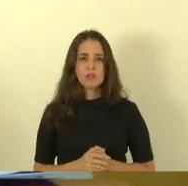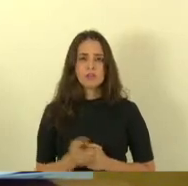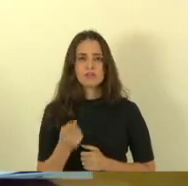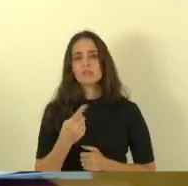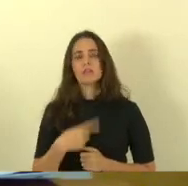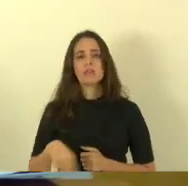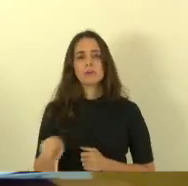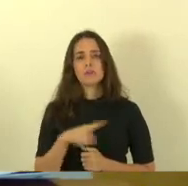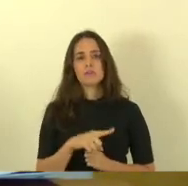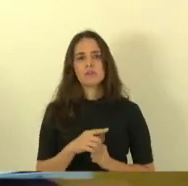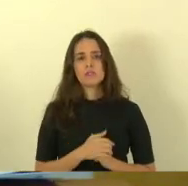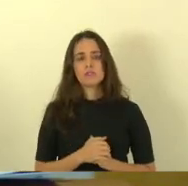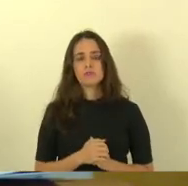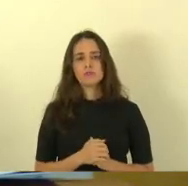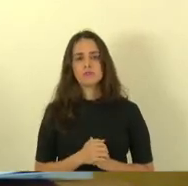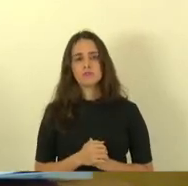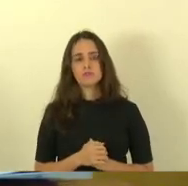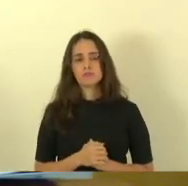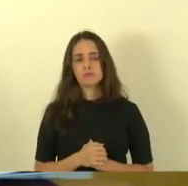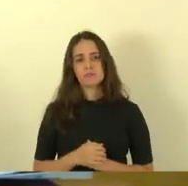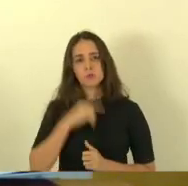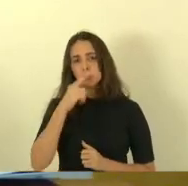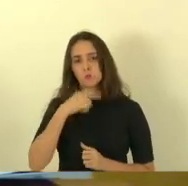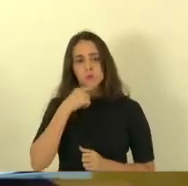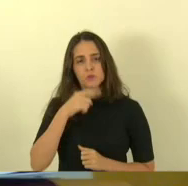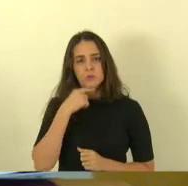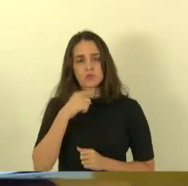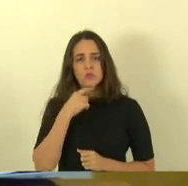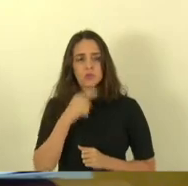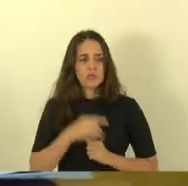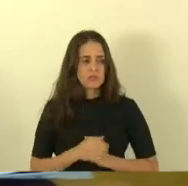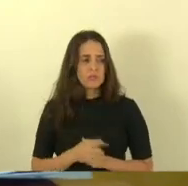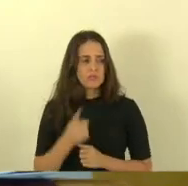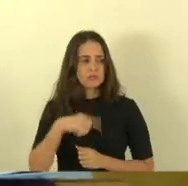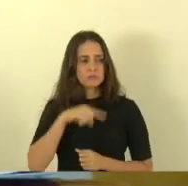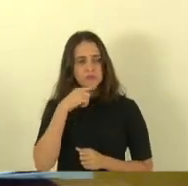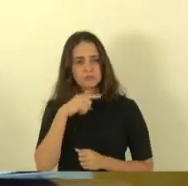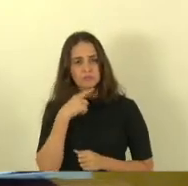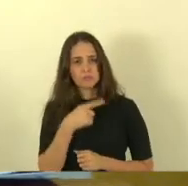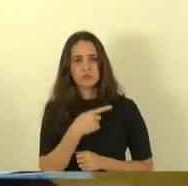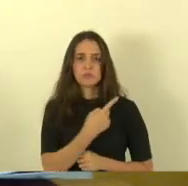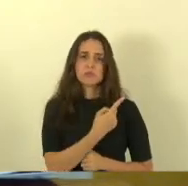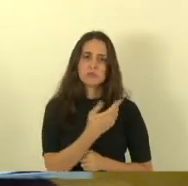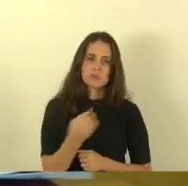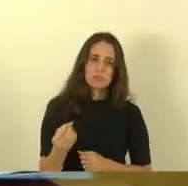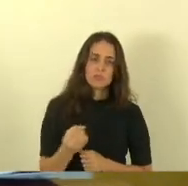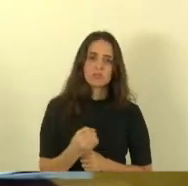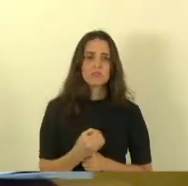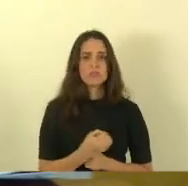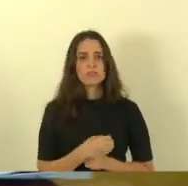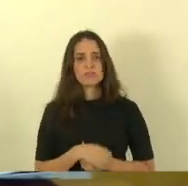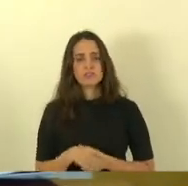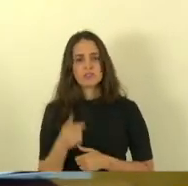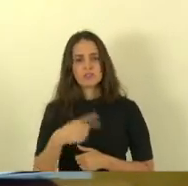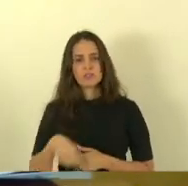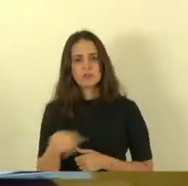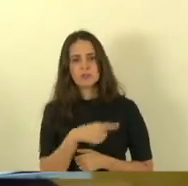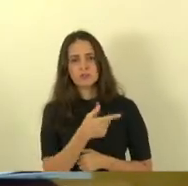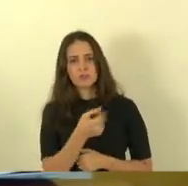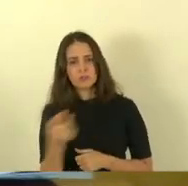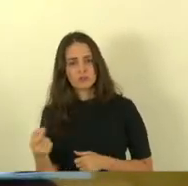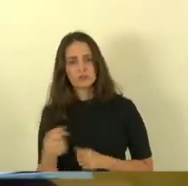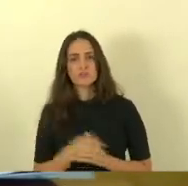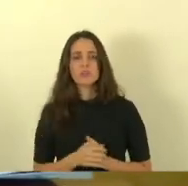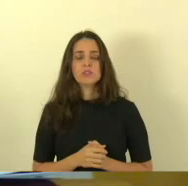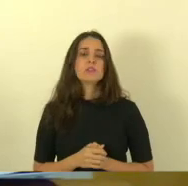reivindicação é de sessenta não adianta Danilo você botar cem duzentos trezentos quatrocentos a reivindicação é de sessenta é